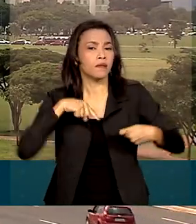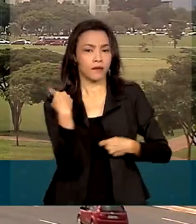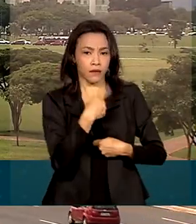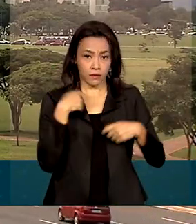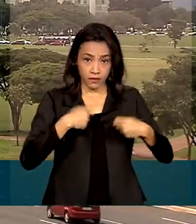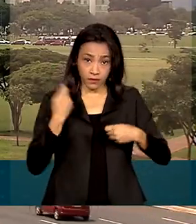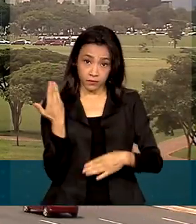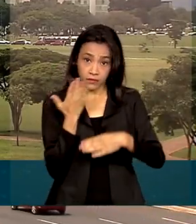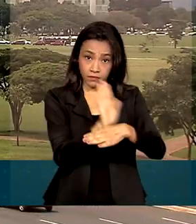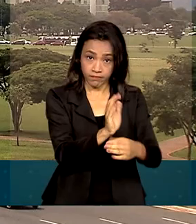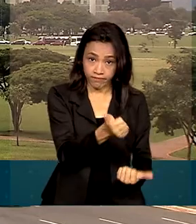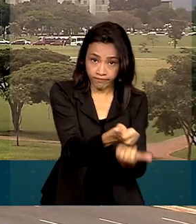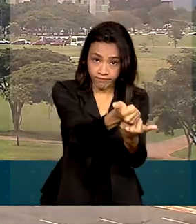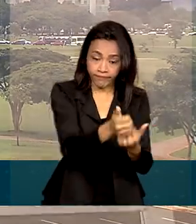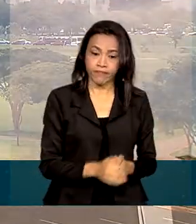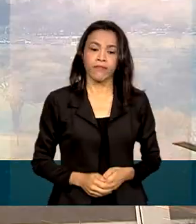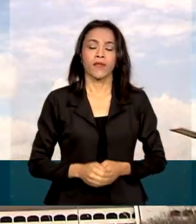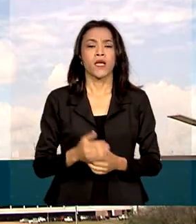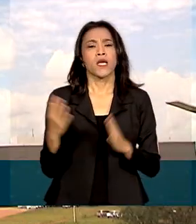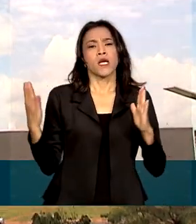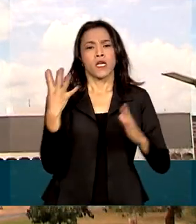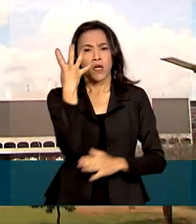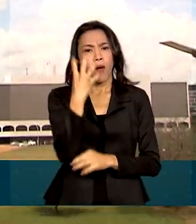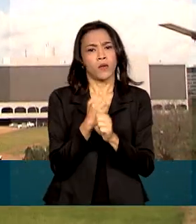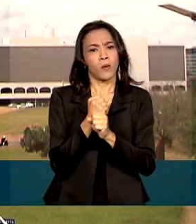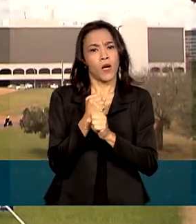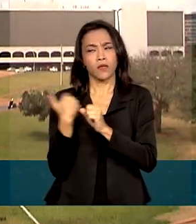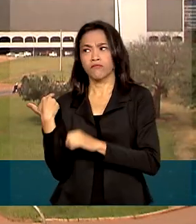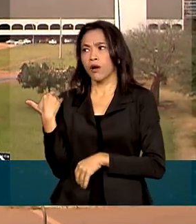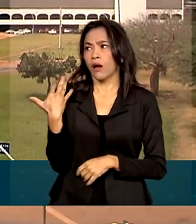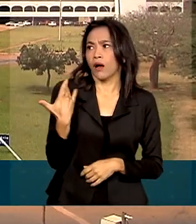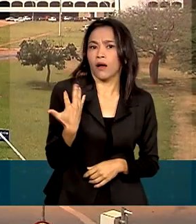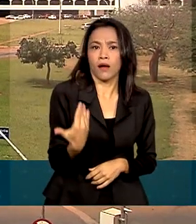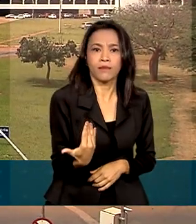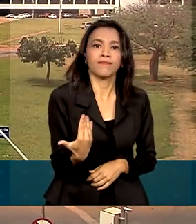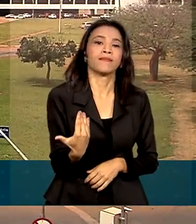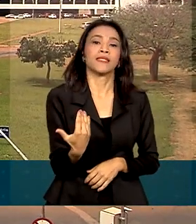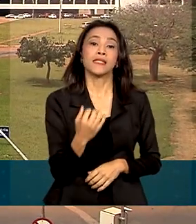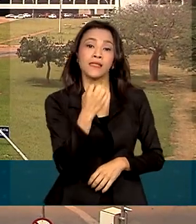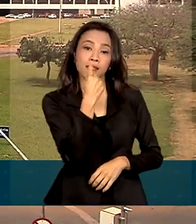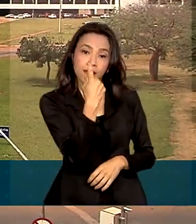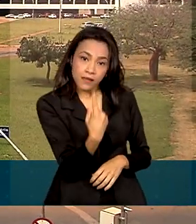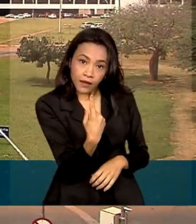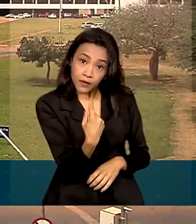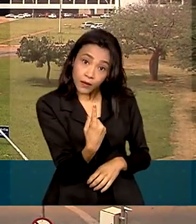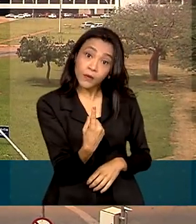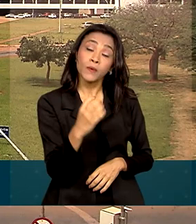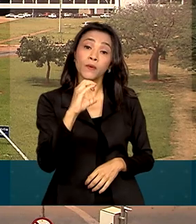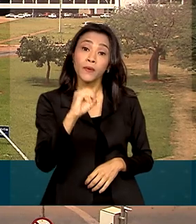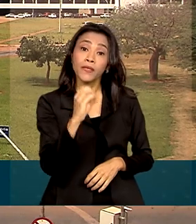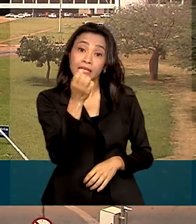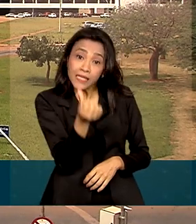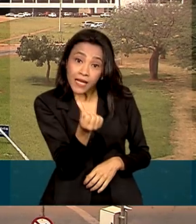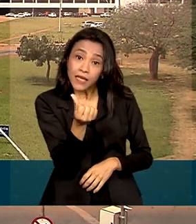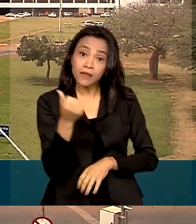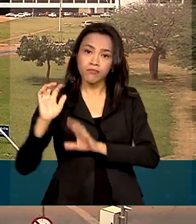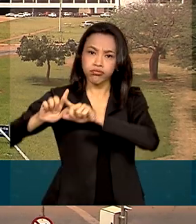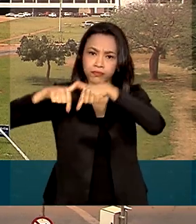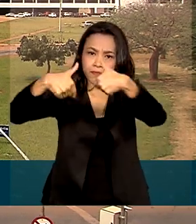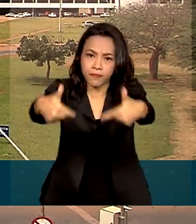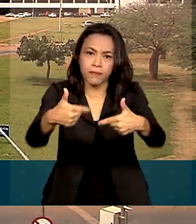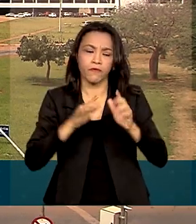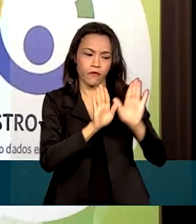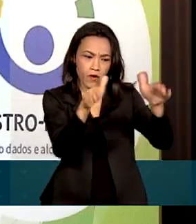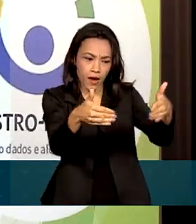governo federal, nos últimos quatro anos, foram realizadas 106 ações e projetos para pessoas com